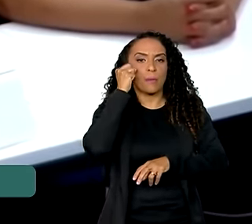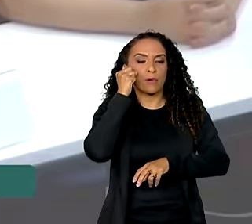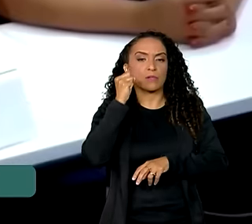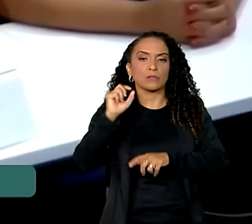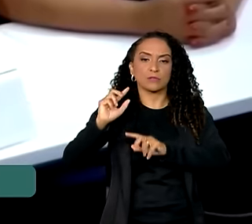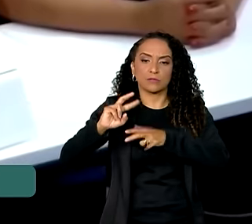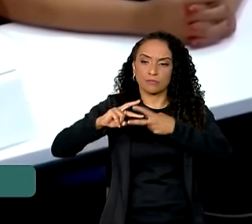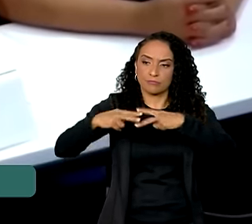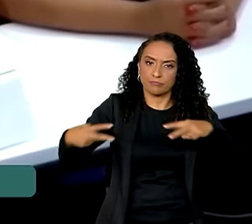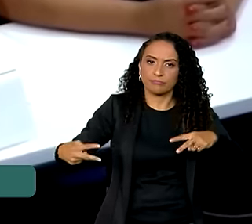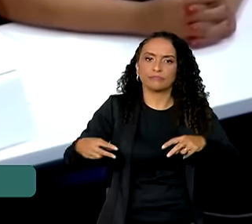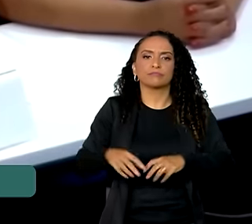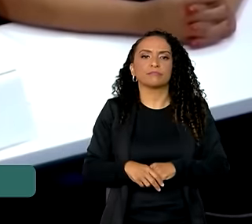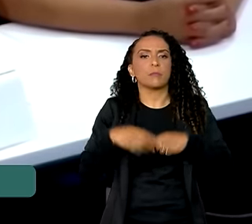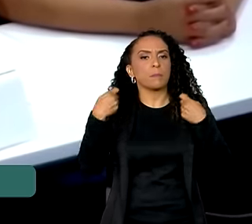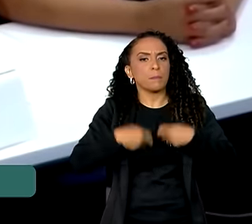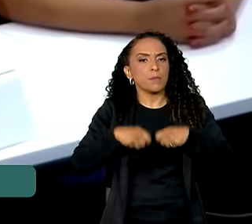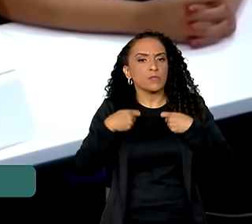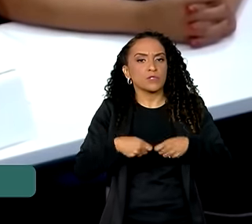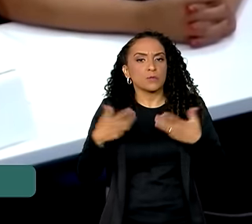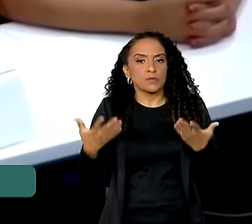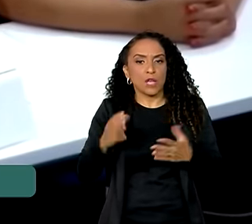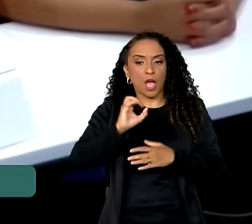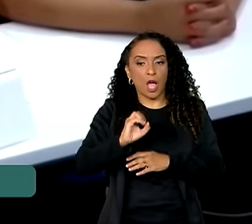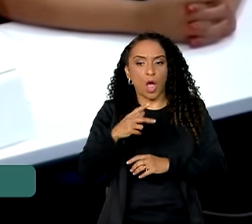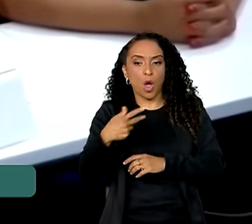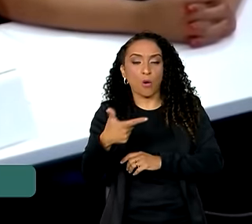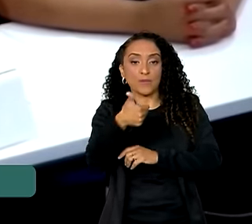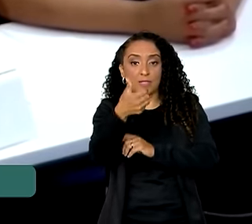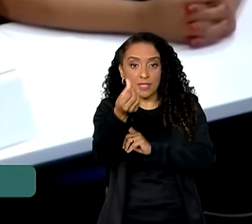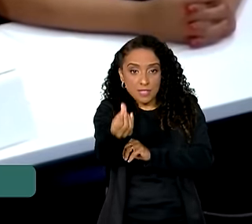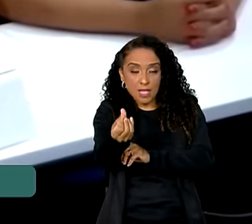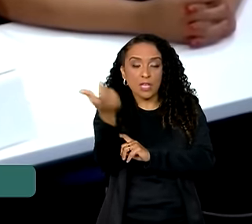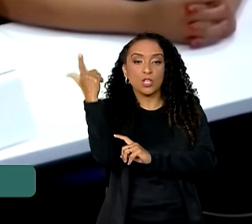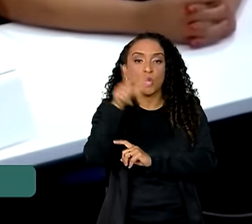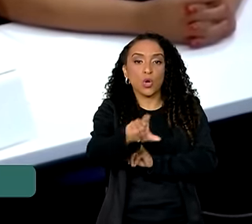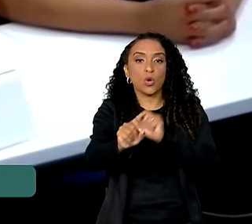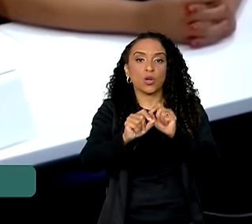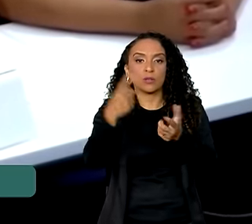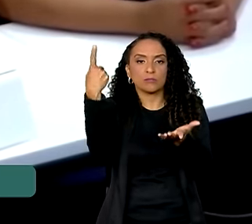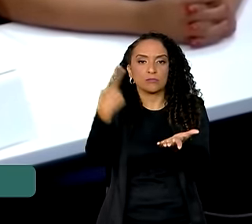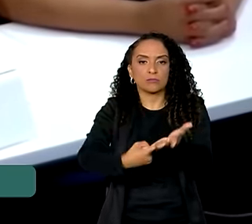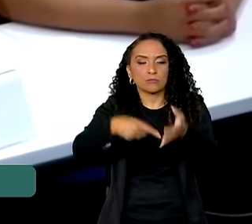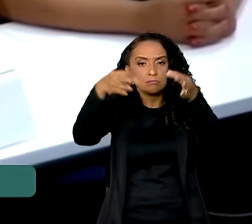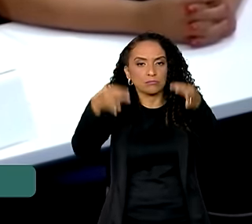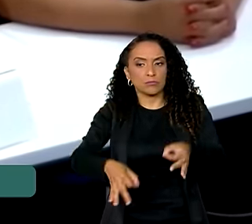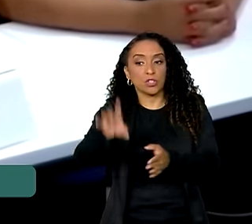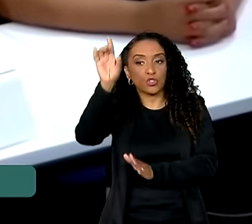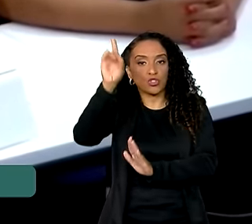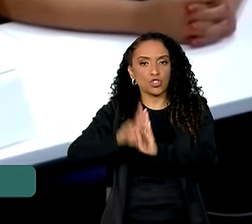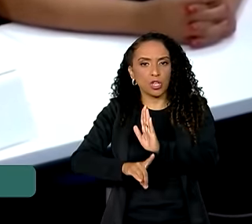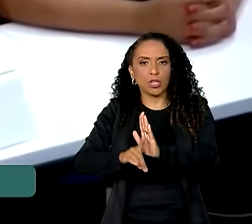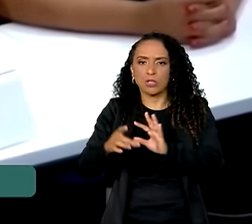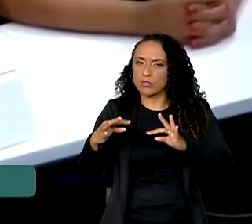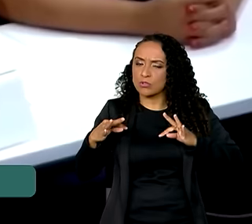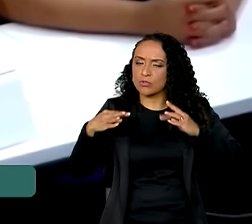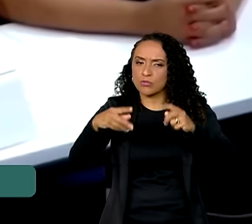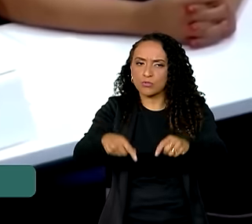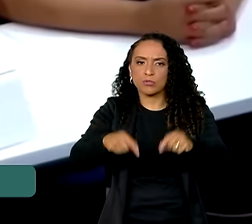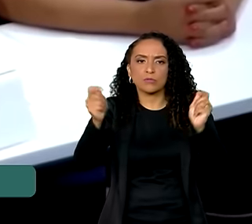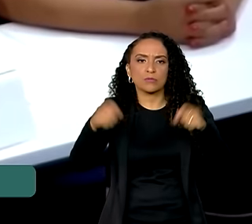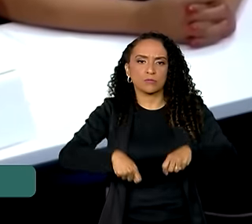genético. Precisamos, nessa COP16, chegar a um acordo sobre esse direito absolutamente